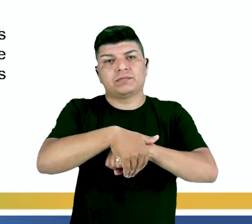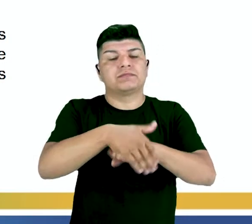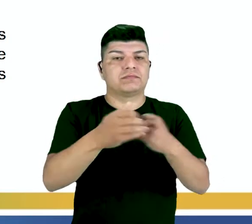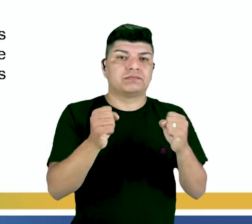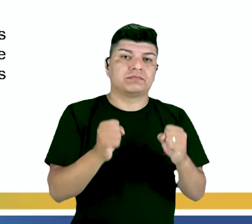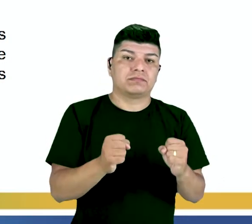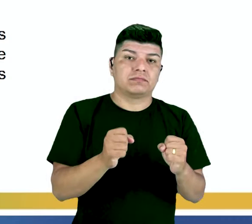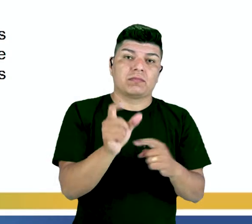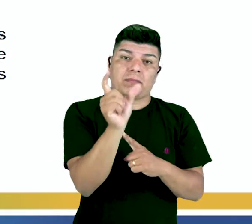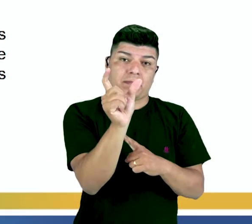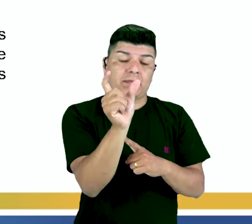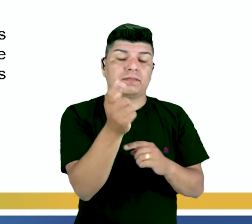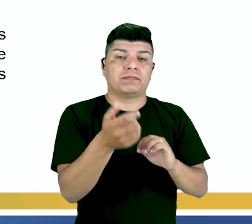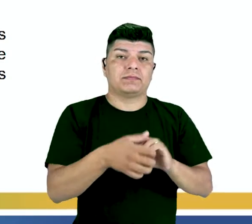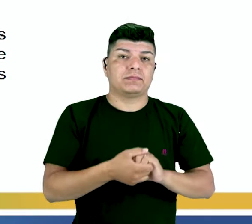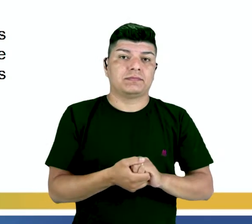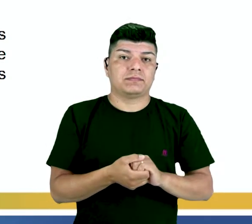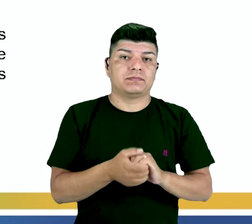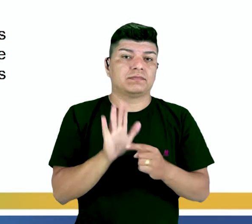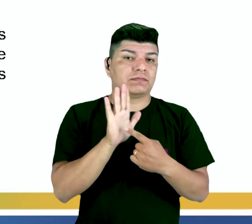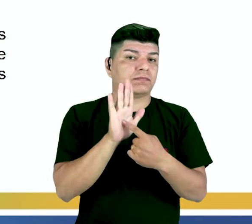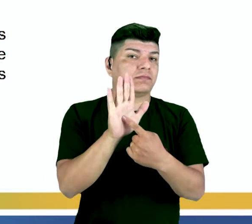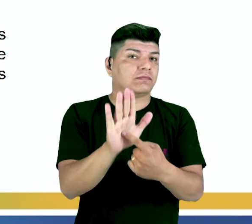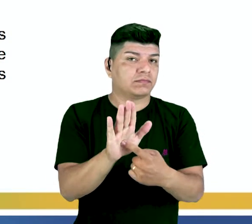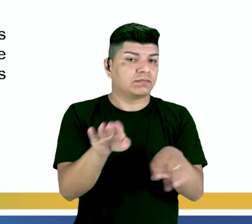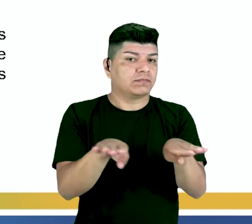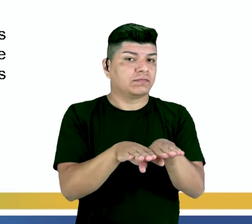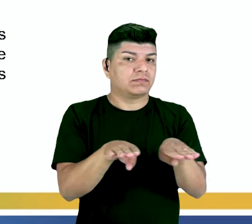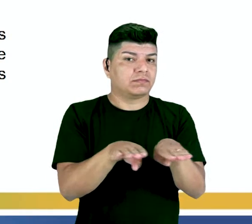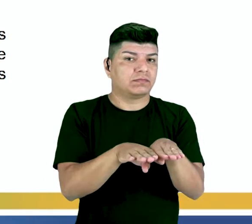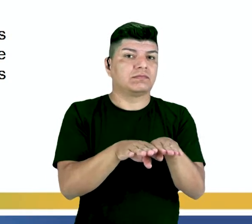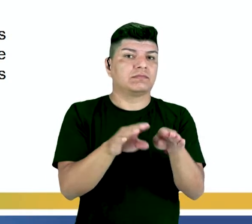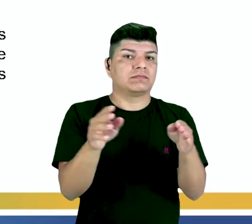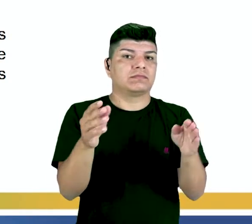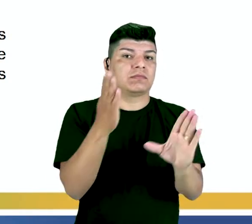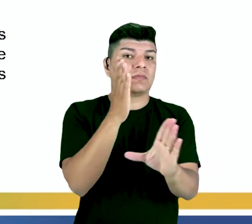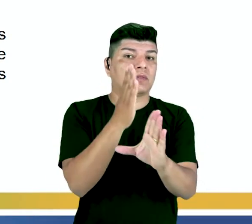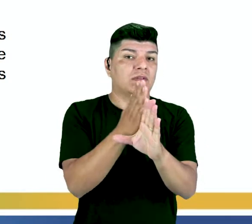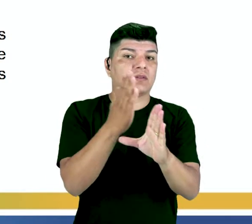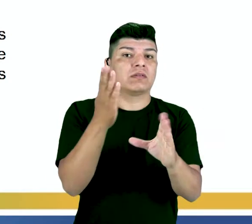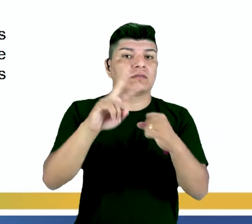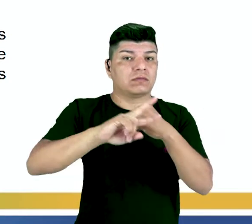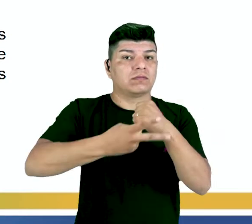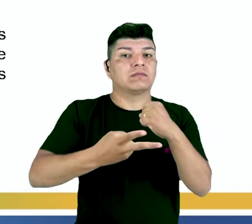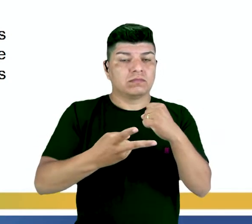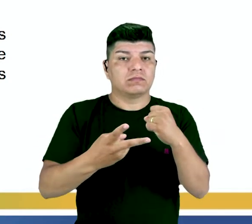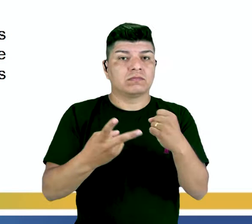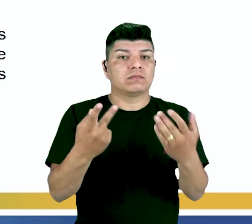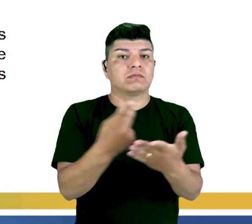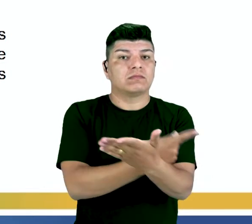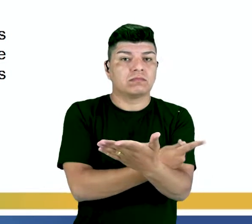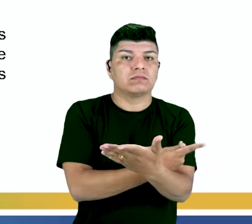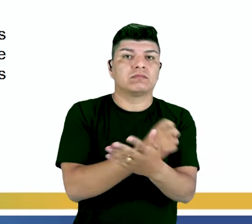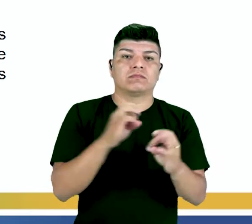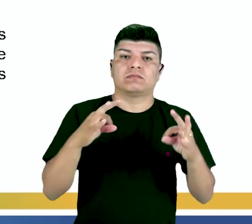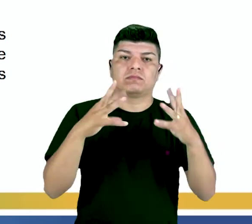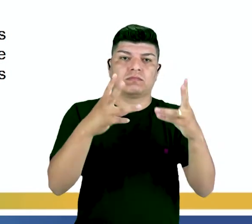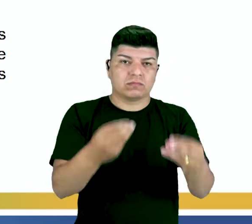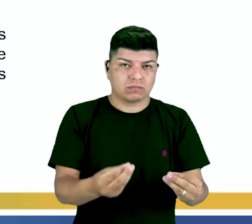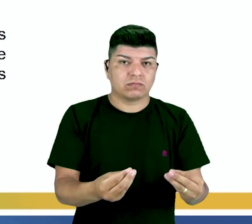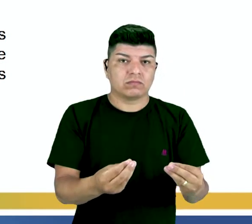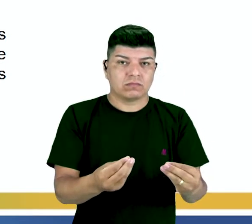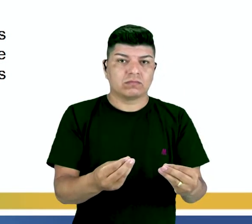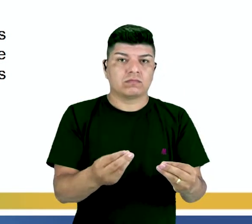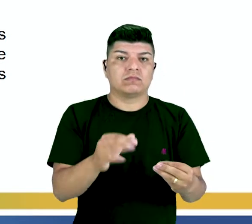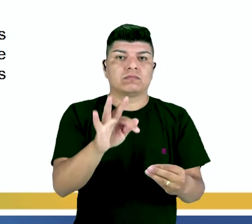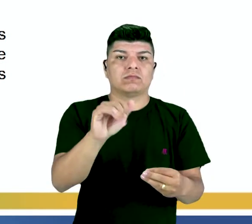Então, nós vamos ter palavras que expressam também causa e consequência de uma determinada ação. Toda ação, ela vai surgir a partir